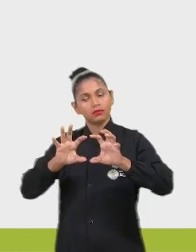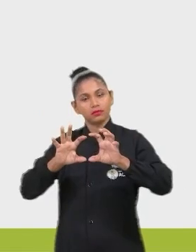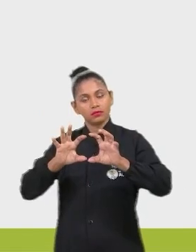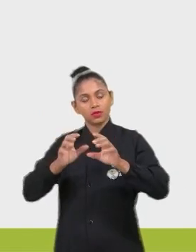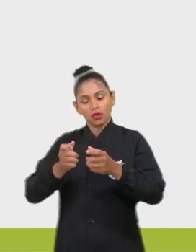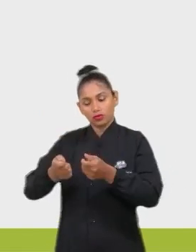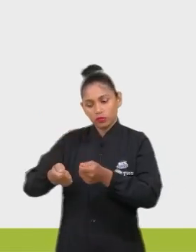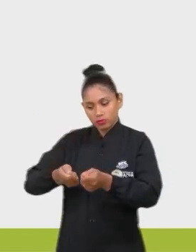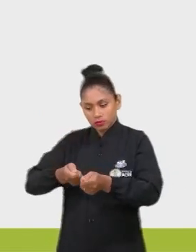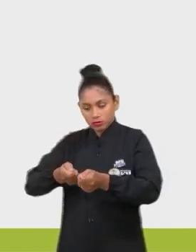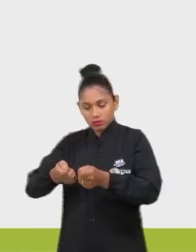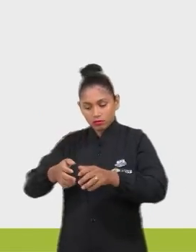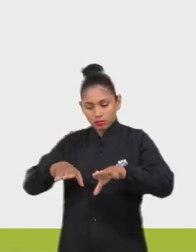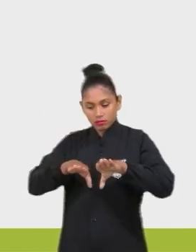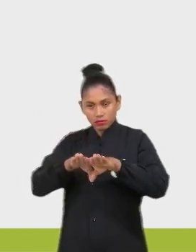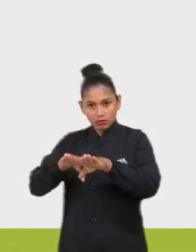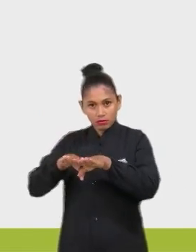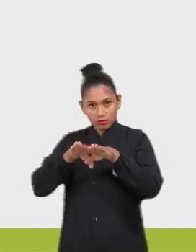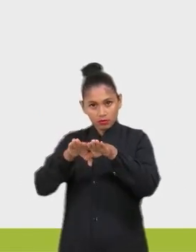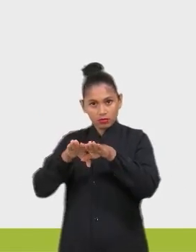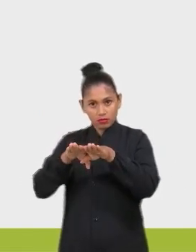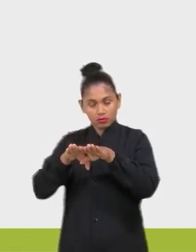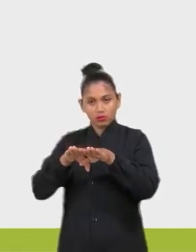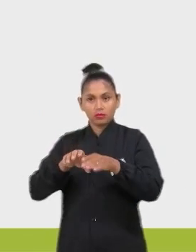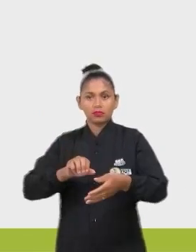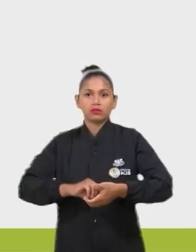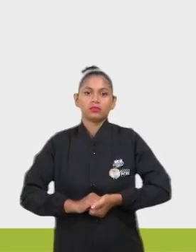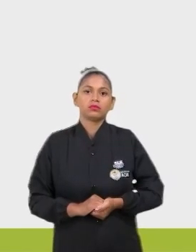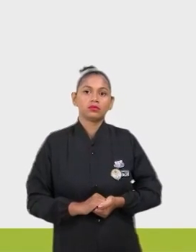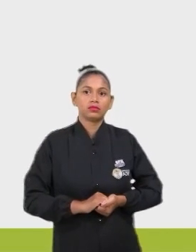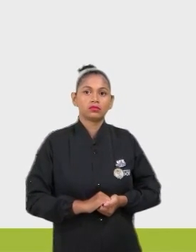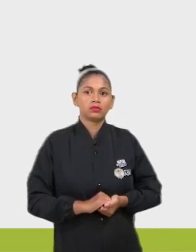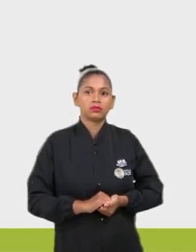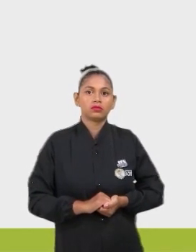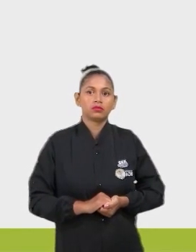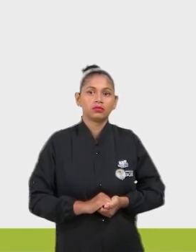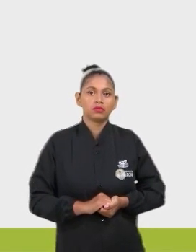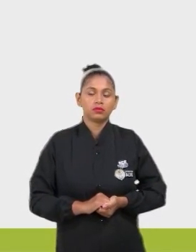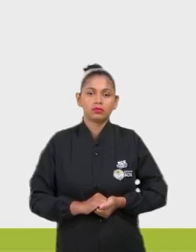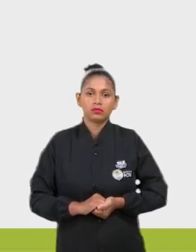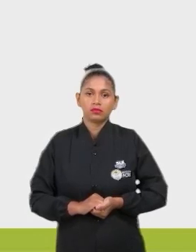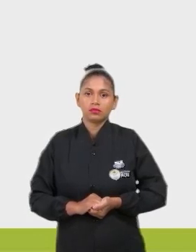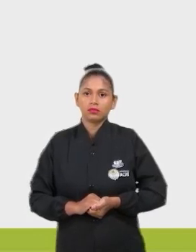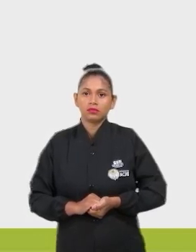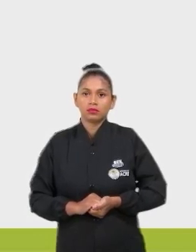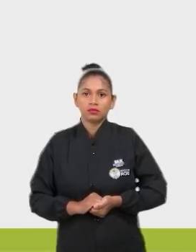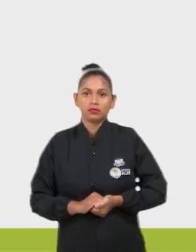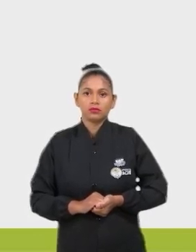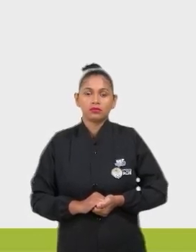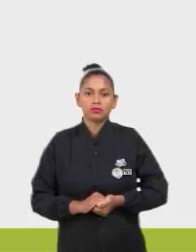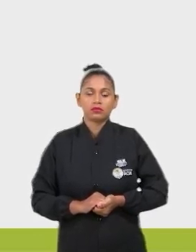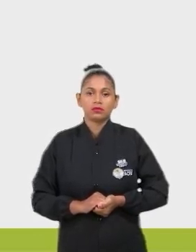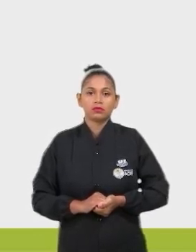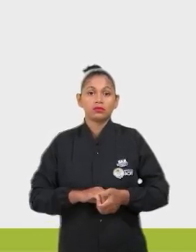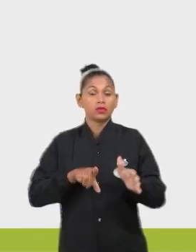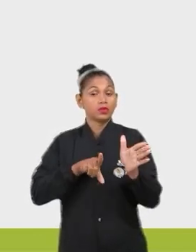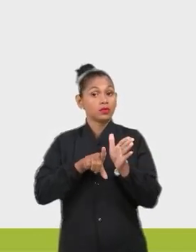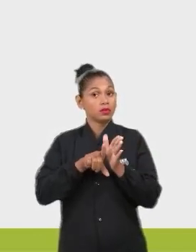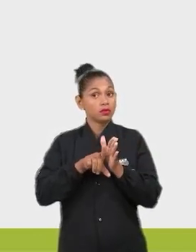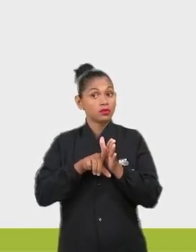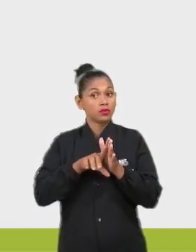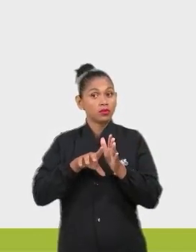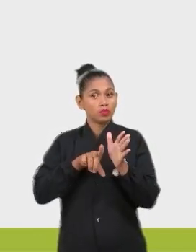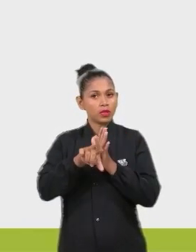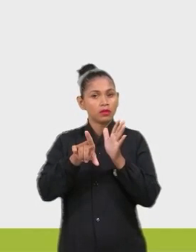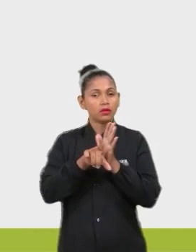essa comunidade clímax. Ok? Vamos adiante. Vamos para a questão. Os ecossistemas